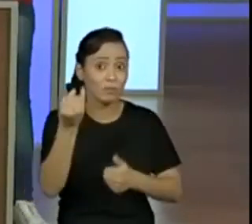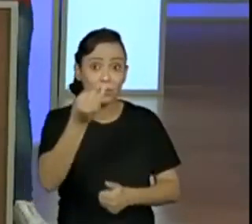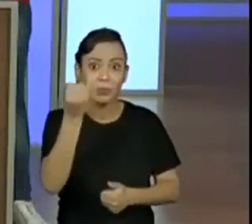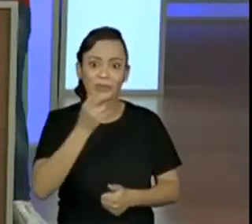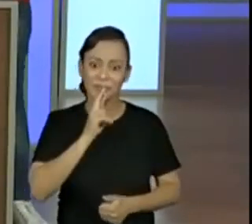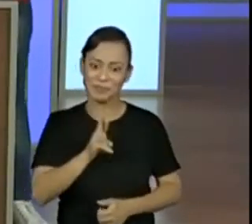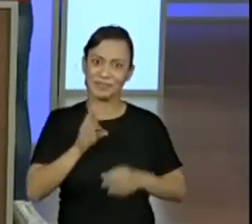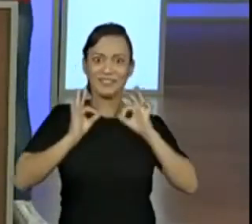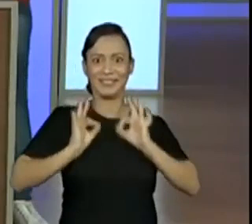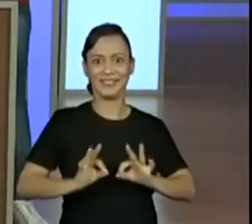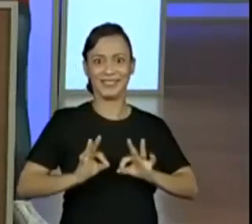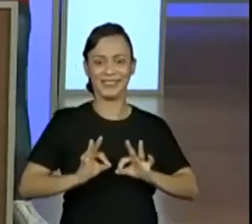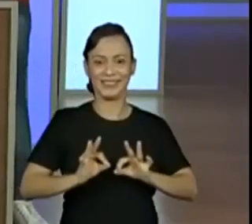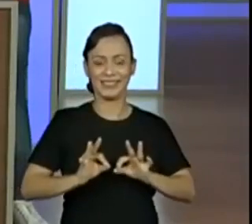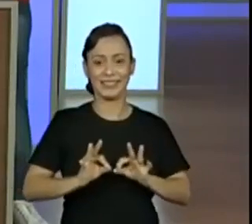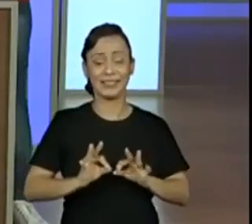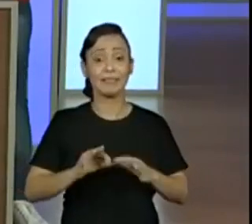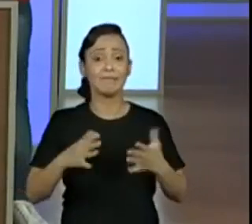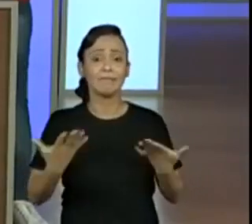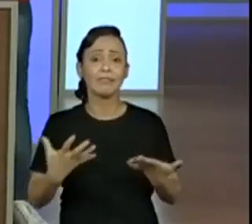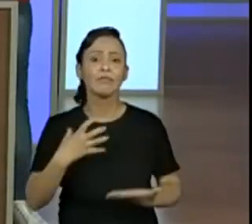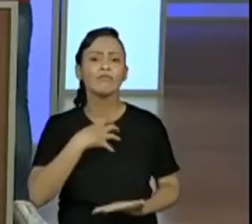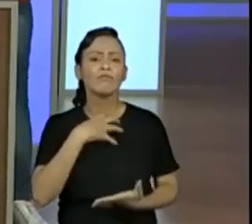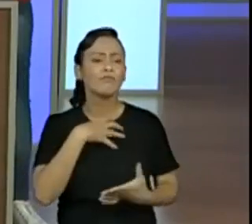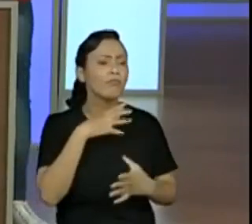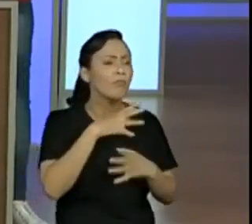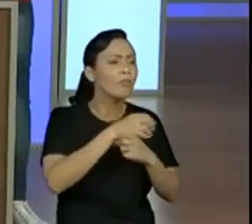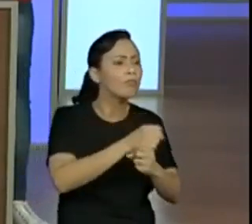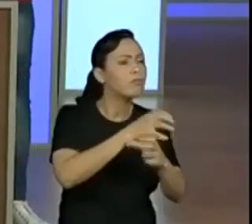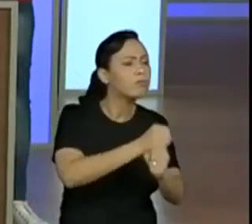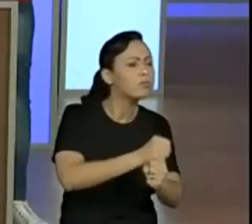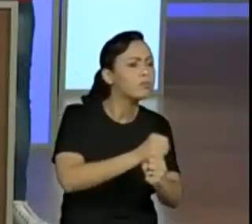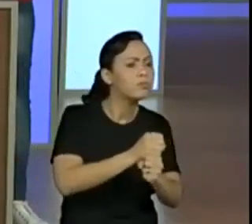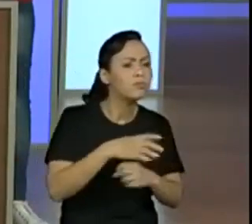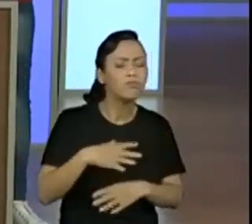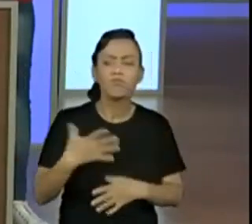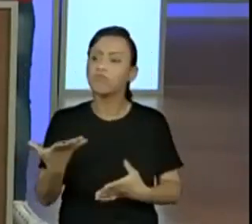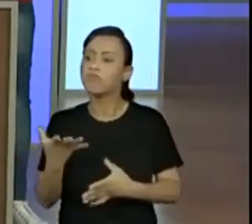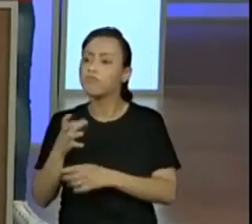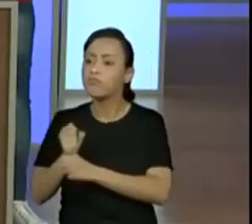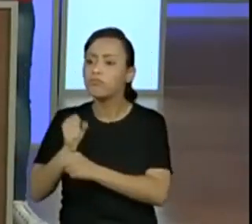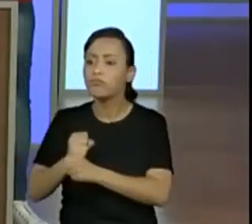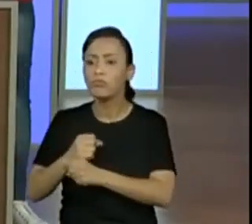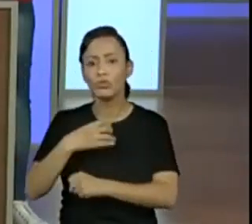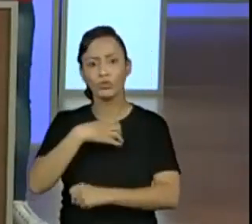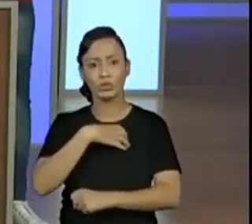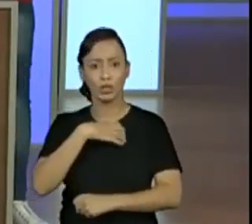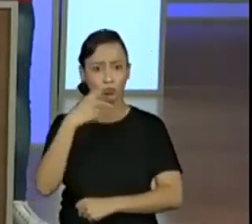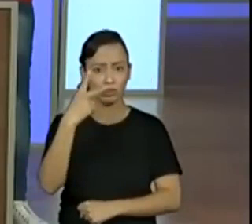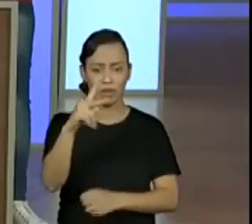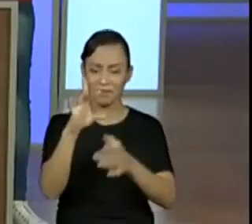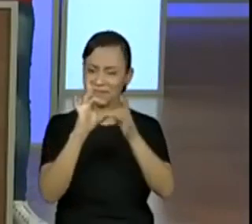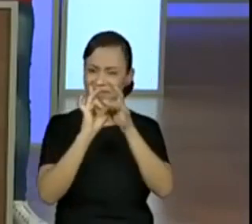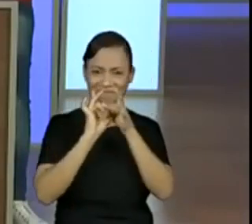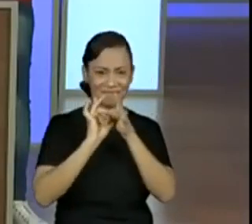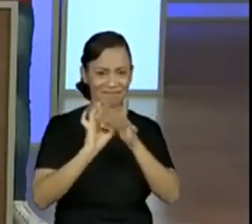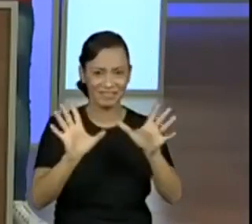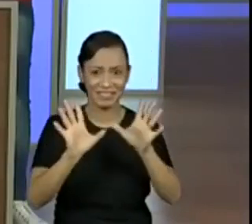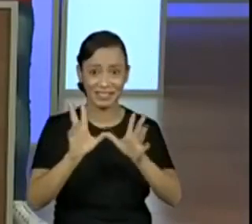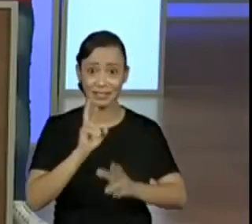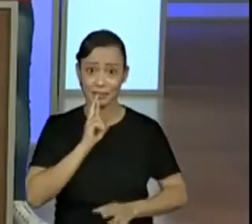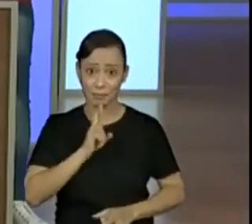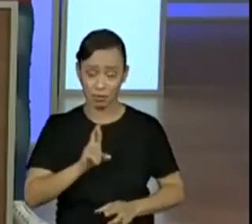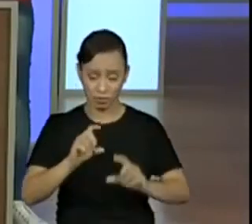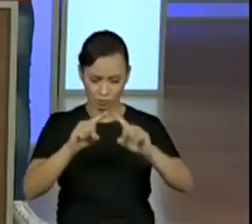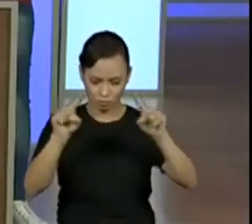resolver. Isso. O caminho que você levou para resolver é o seu caminho. Chegou no resultado, isso é